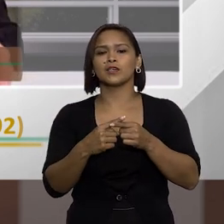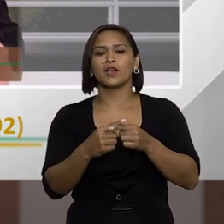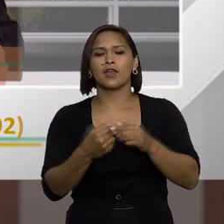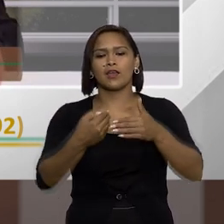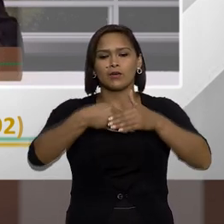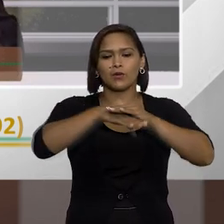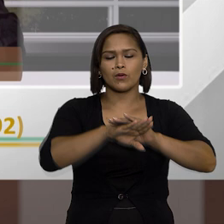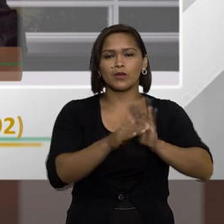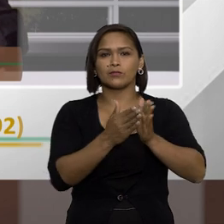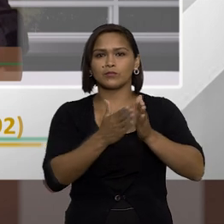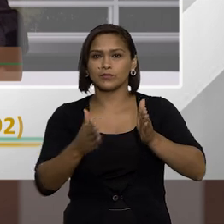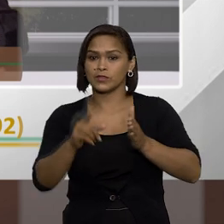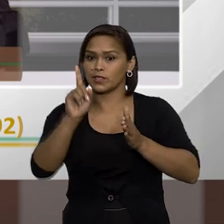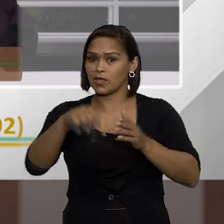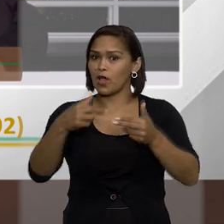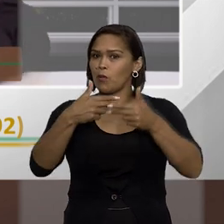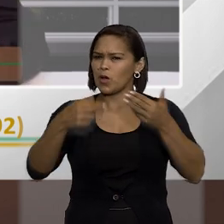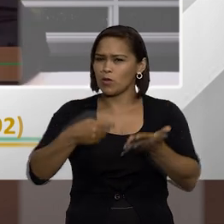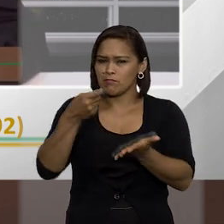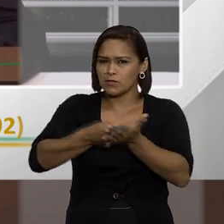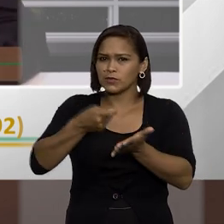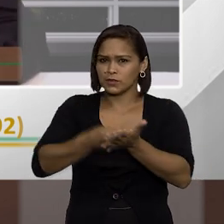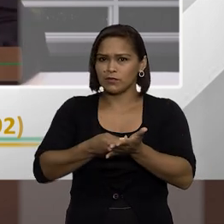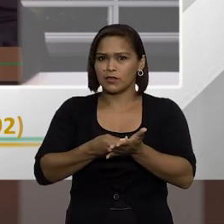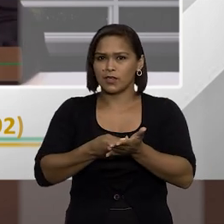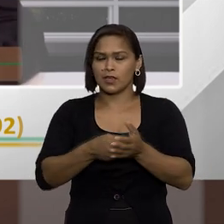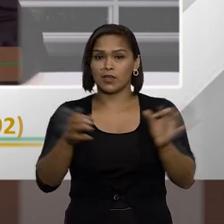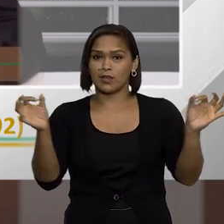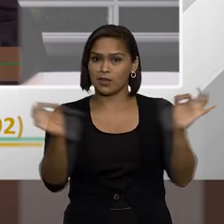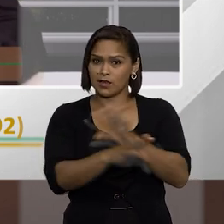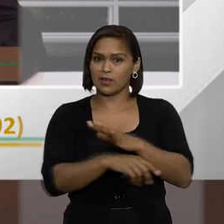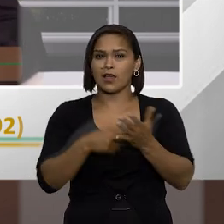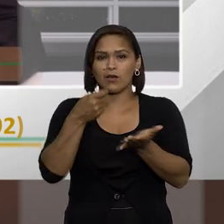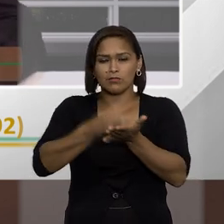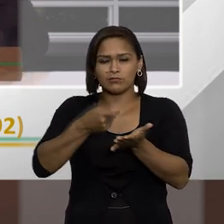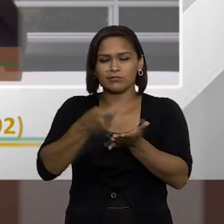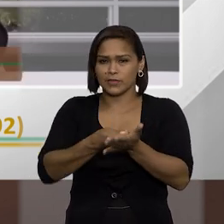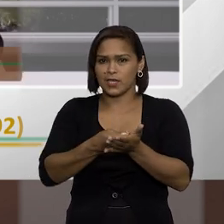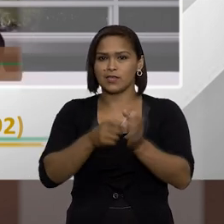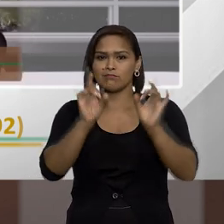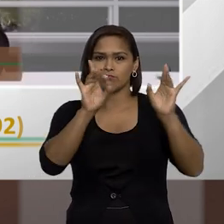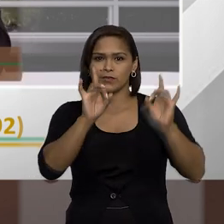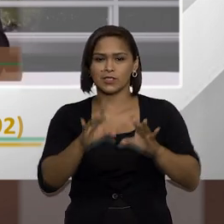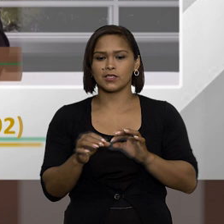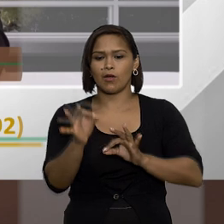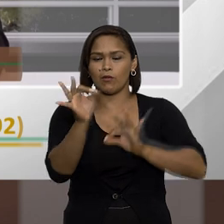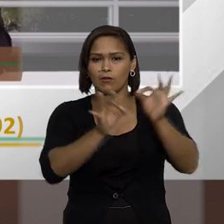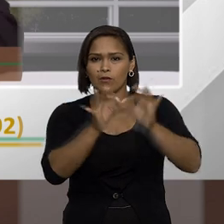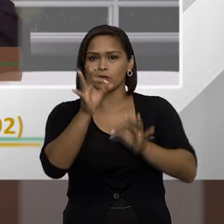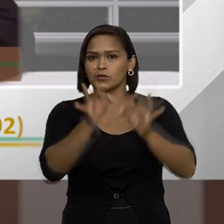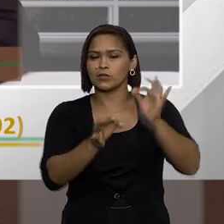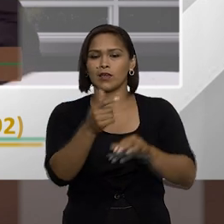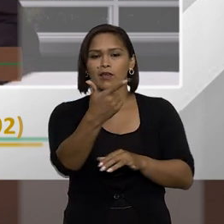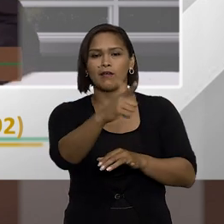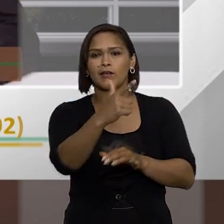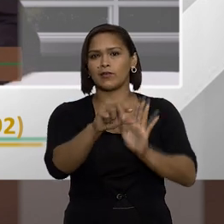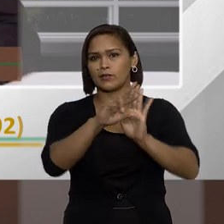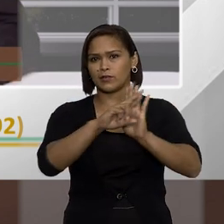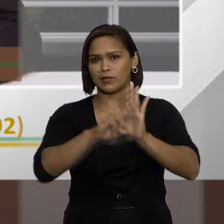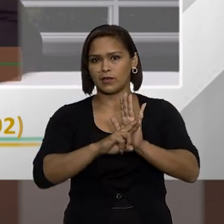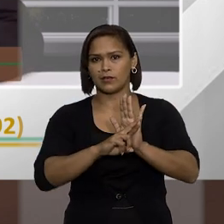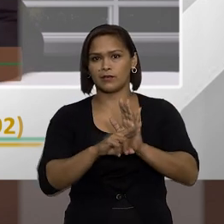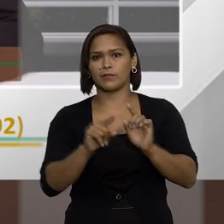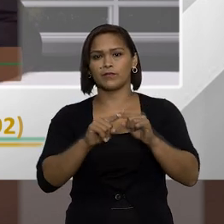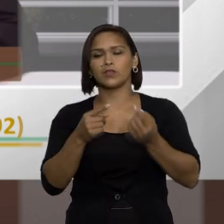imprescritibilidade é uma coisa muito severa ela acaba sendo uma coisa bastante excepcional no nosso ordenamento jurídico e não a regra